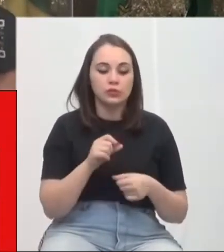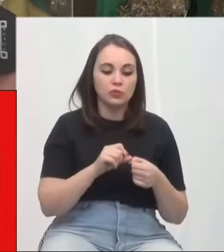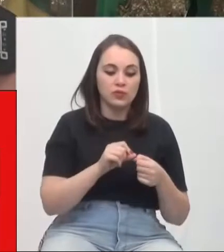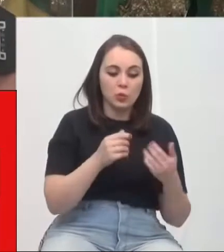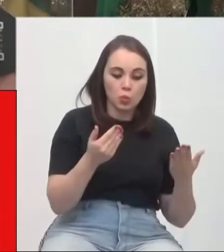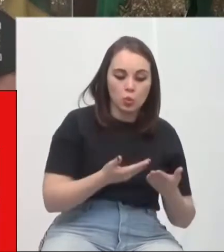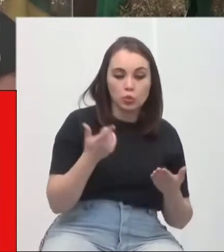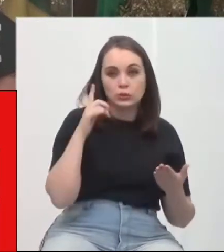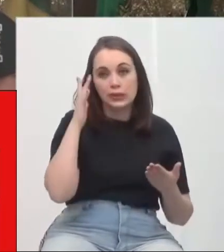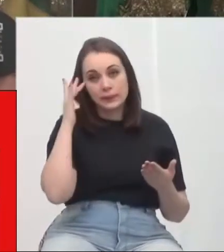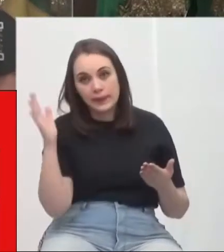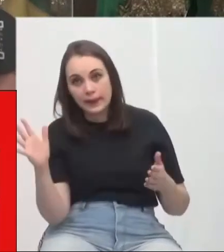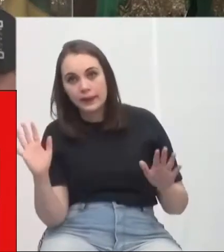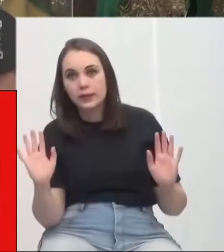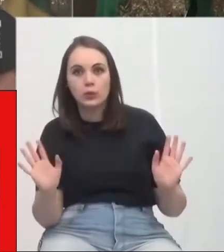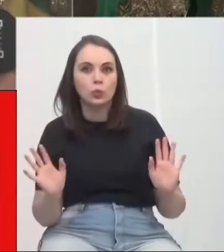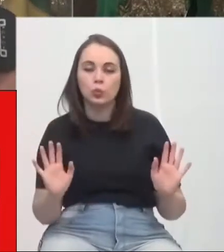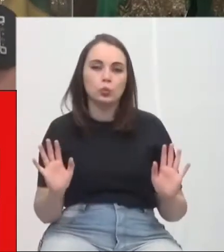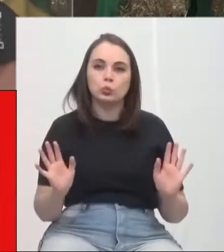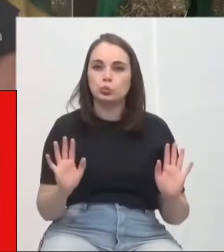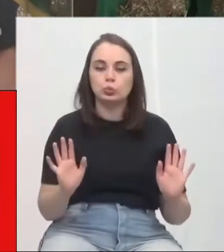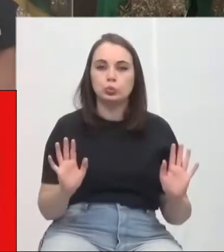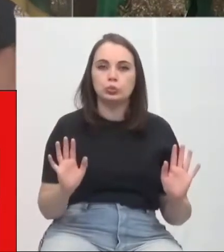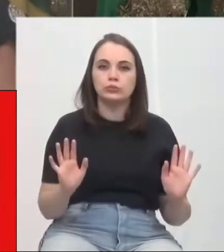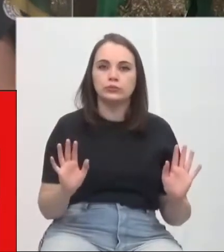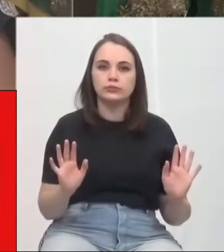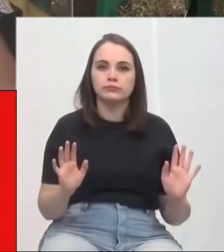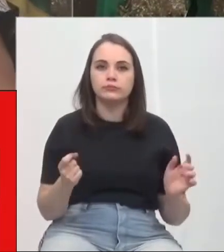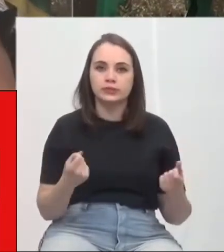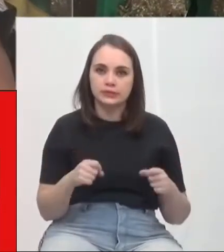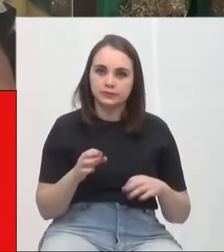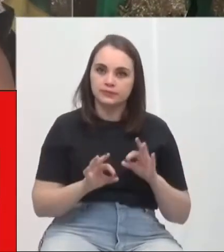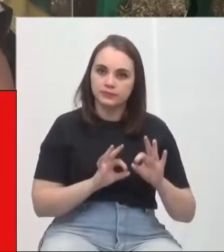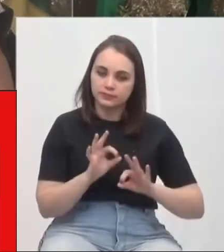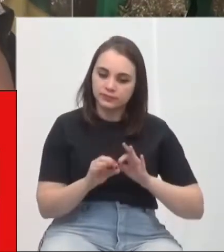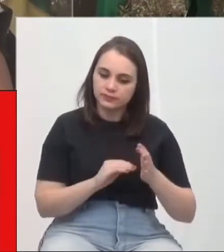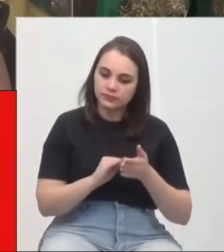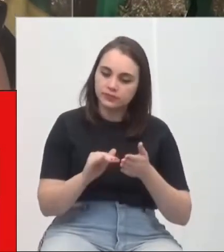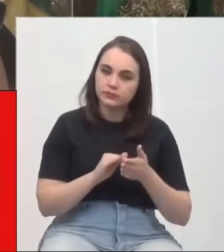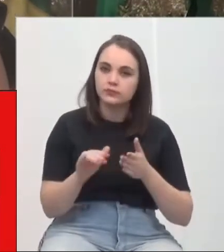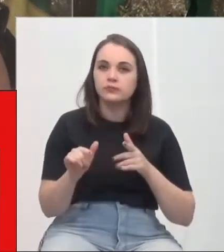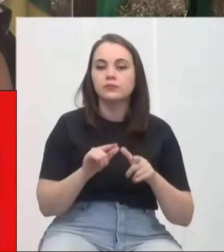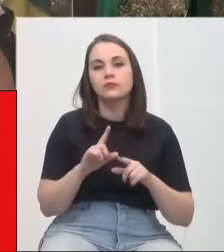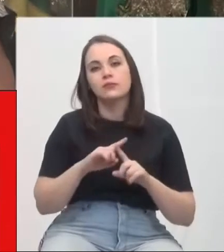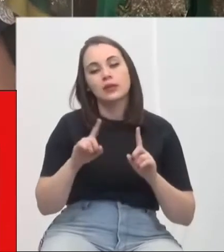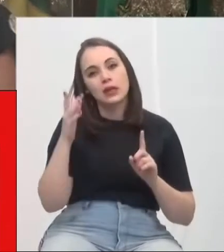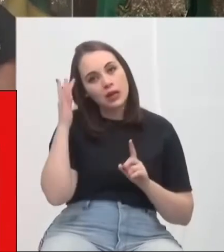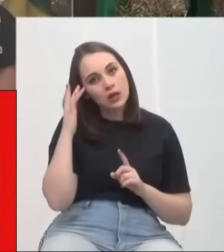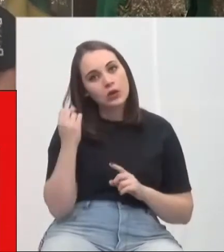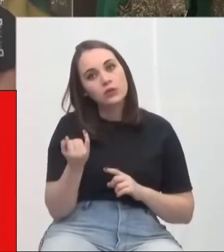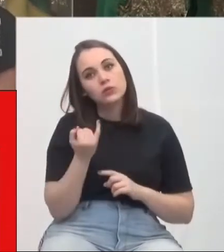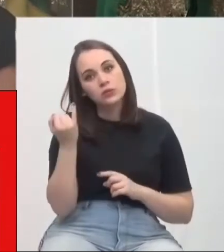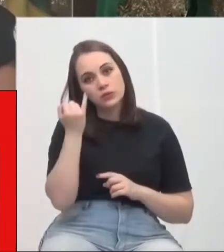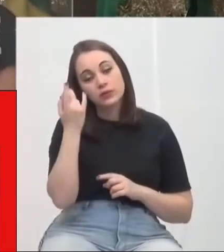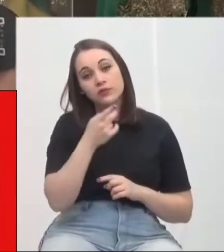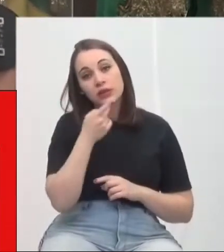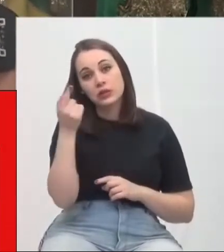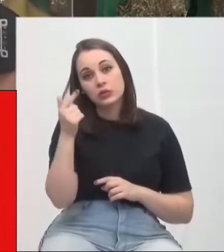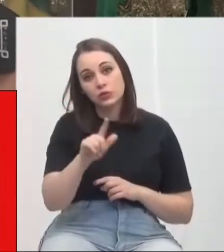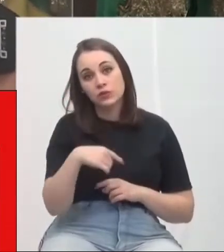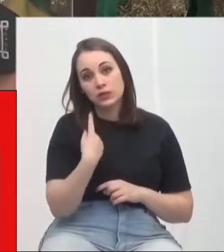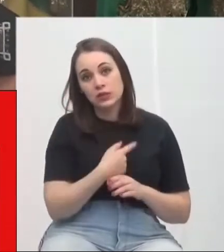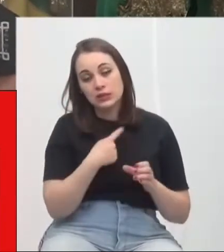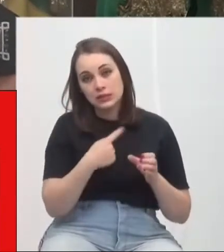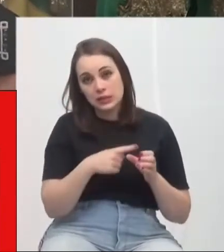outra, que se possa colocar, sem um devido preparo, na Secretaria de Obras, mas eu acho muito importante, e digo mais uma vez, a nossa